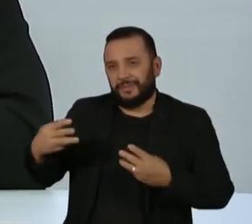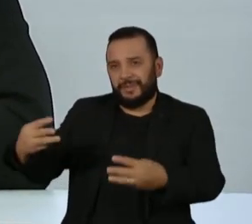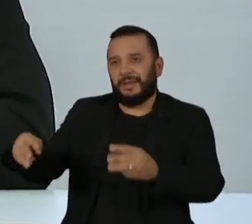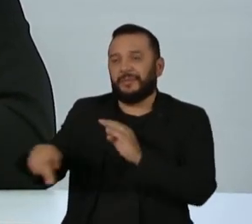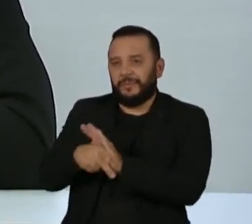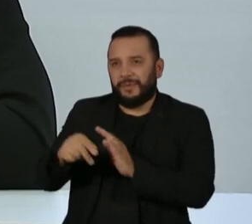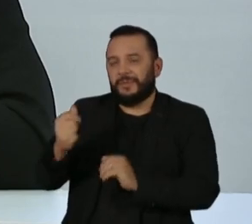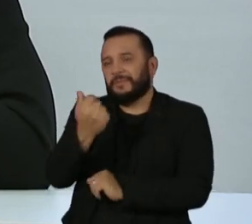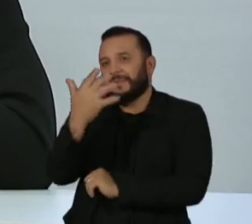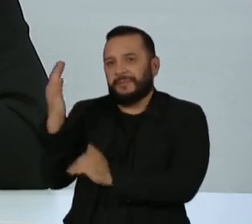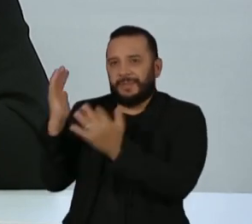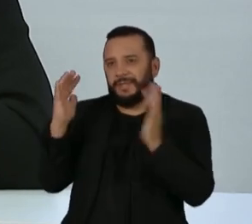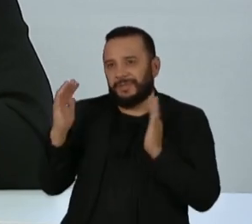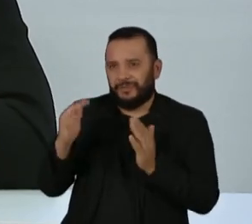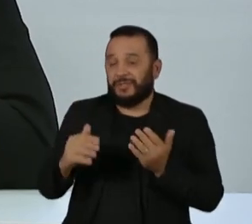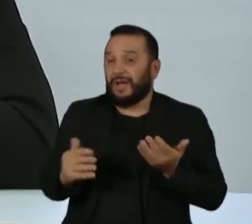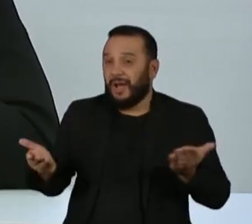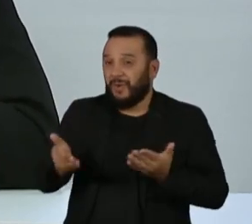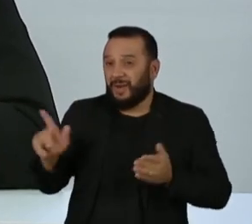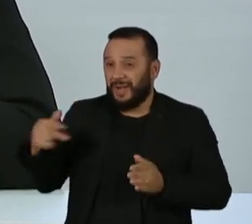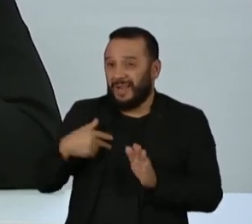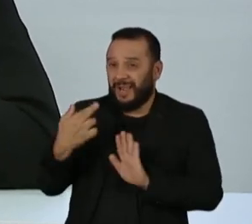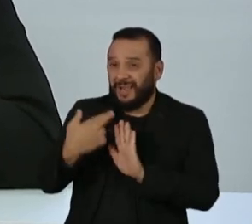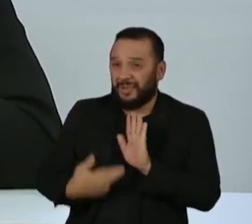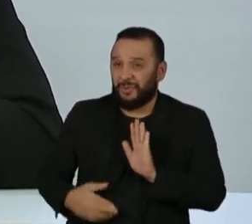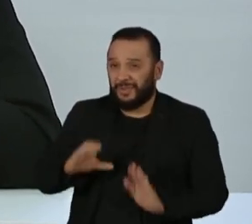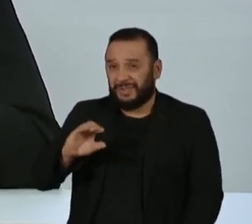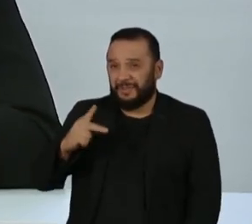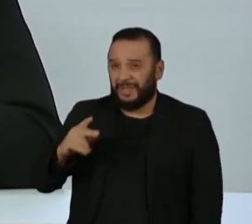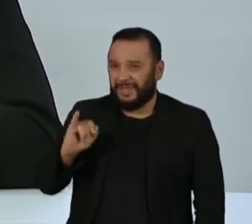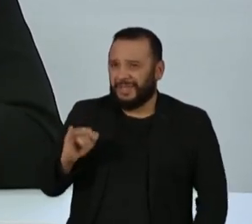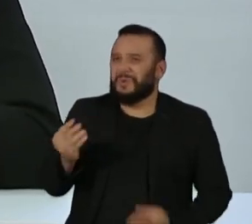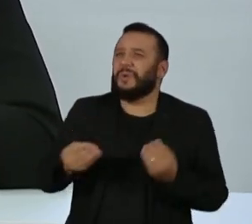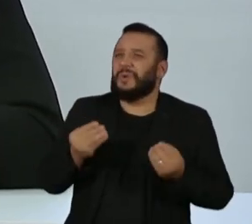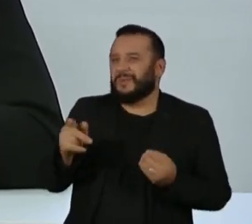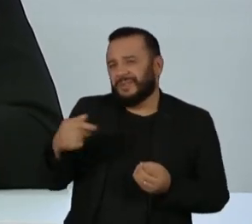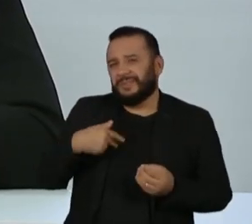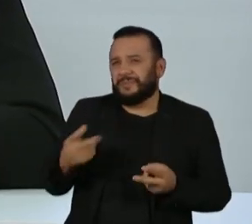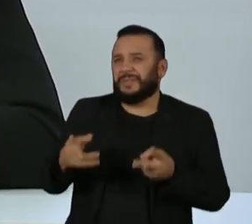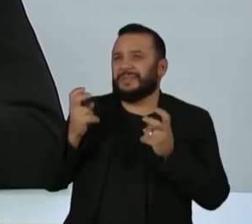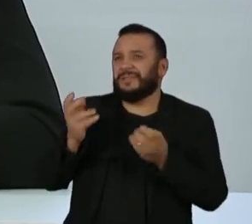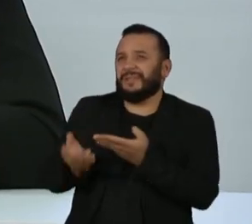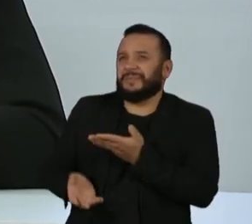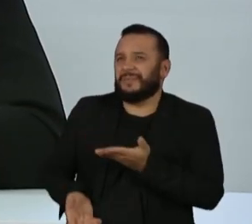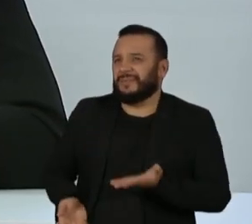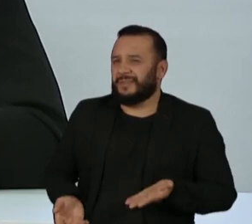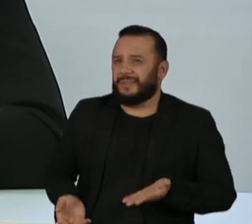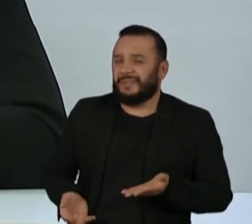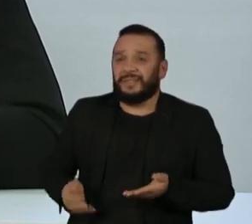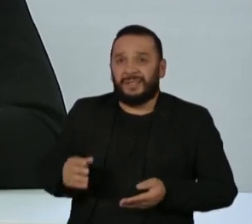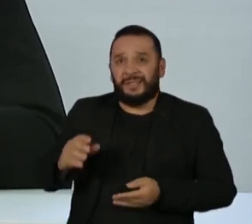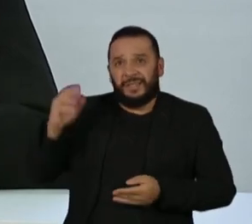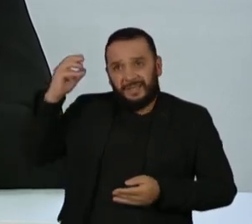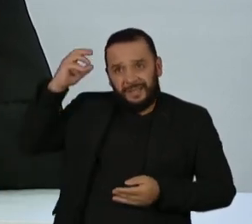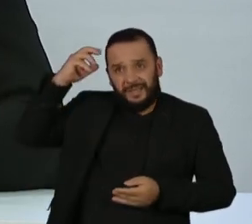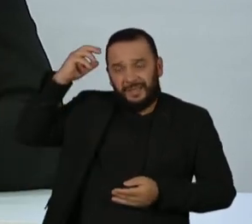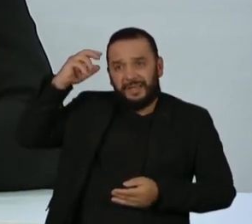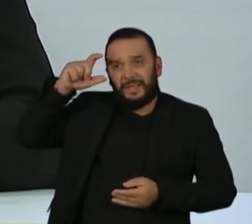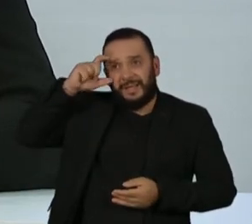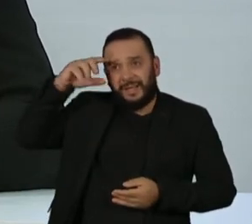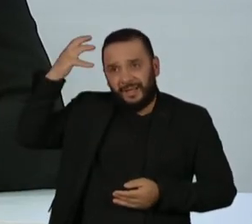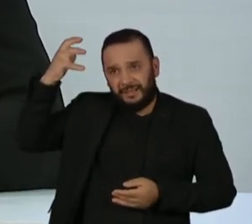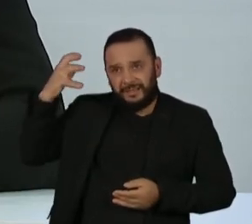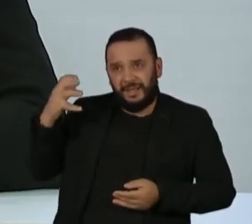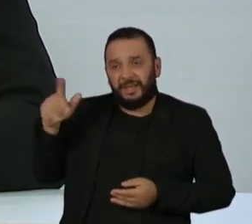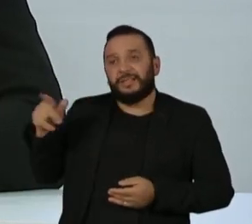ele é relator dessa CPI. Como que o senhor enxerga essa relação, principalmente quando a gente fala de Ricardo Salles numa possível